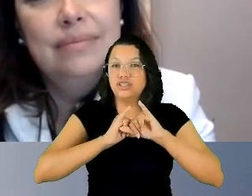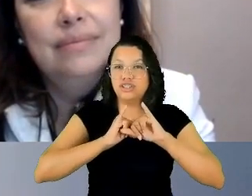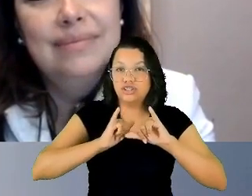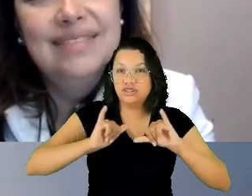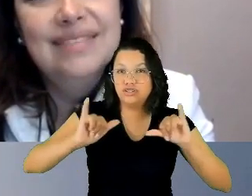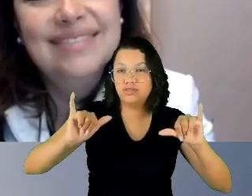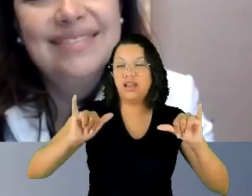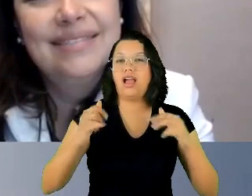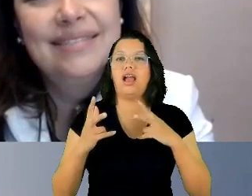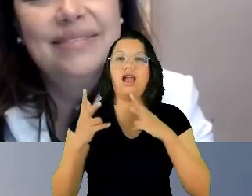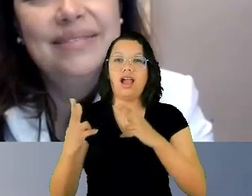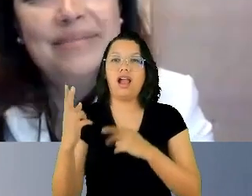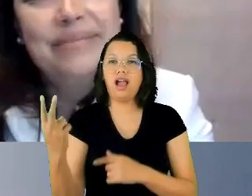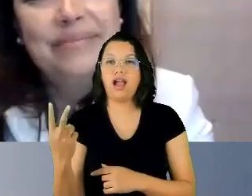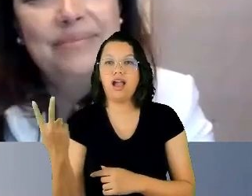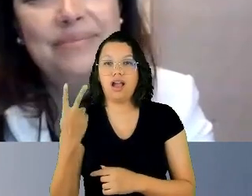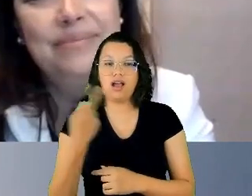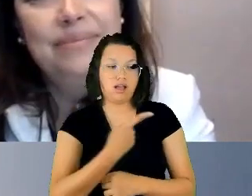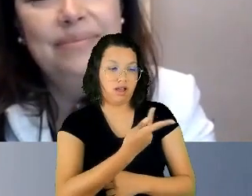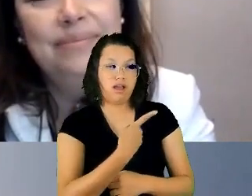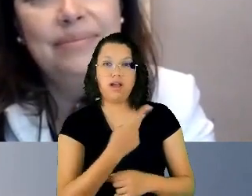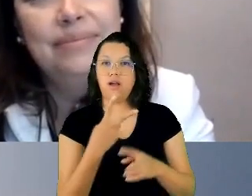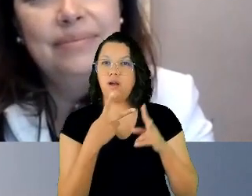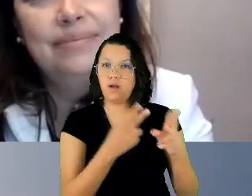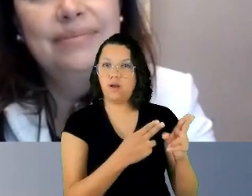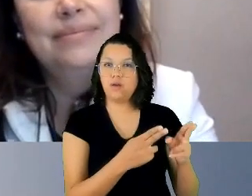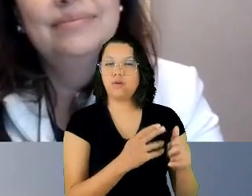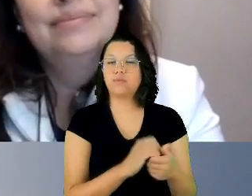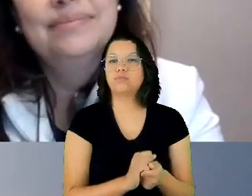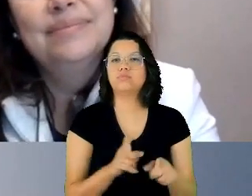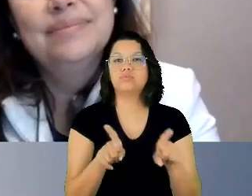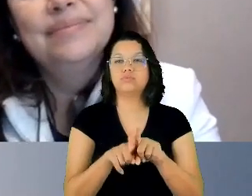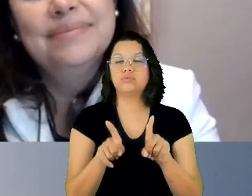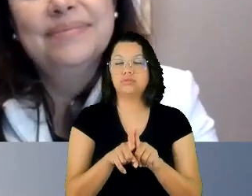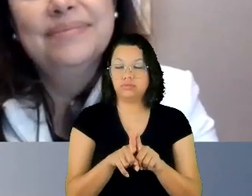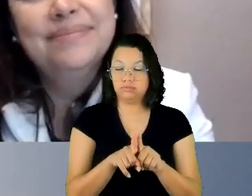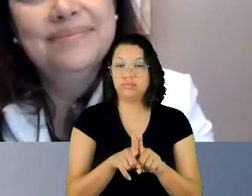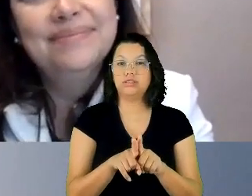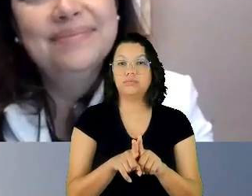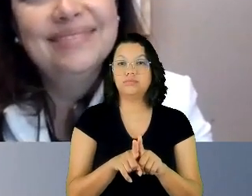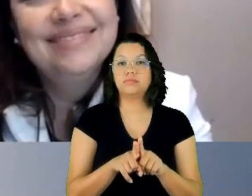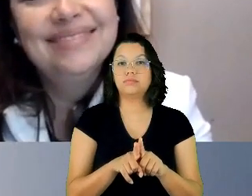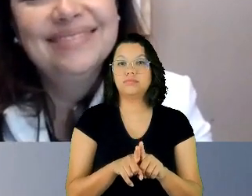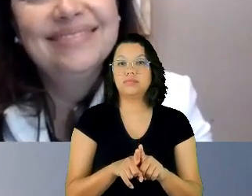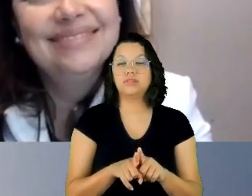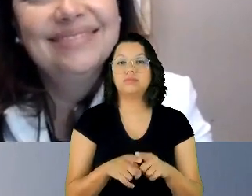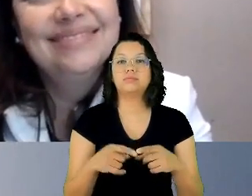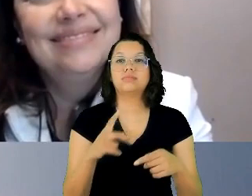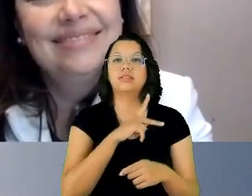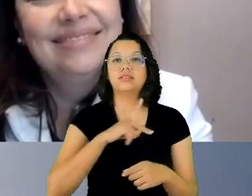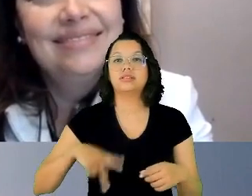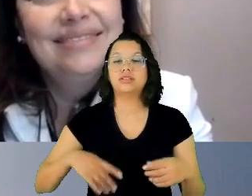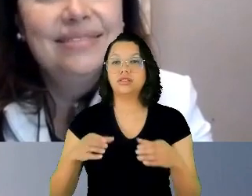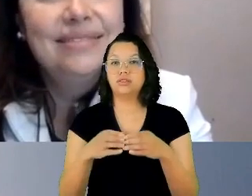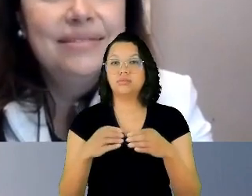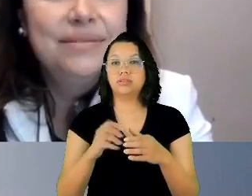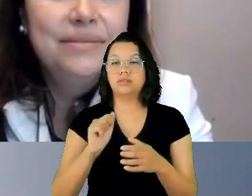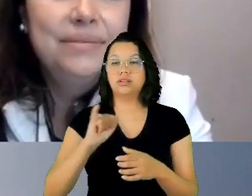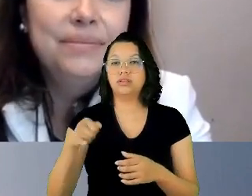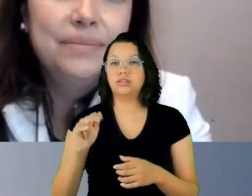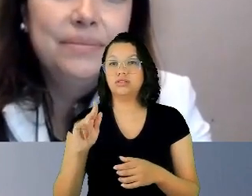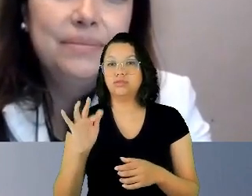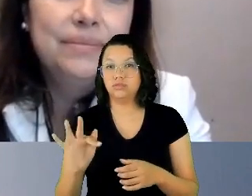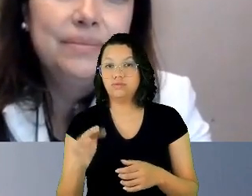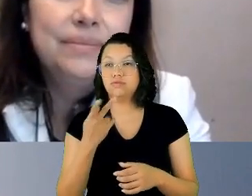doutora Tani, presidente da comissão da JUF, a comissão mulher, dizer também como fico feliz em estar nesse painel ao seu lado,